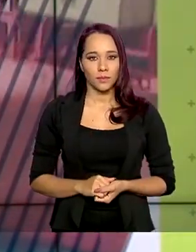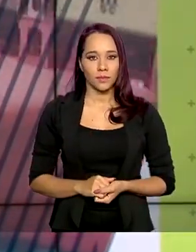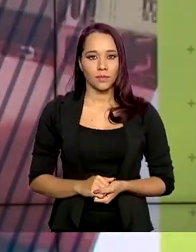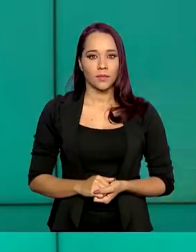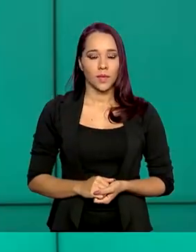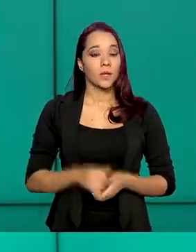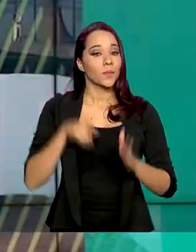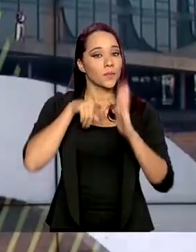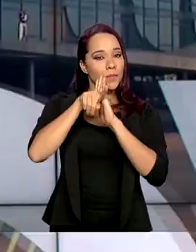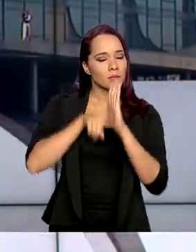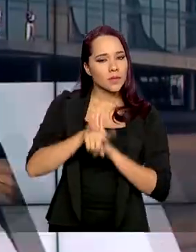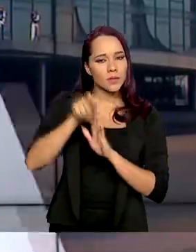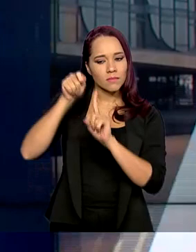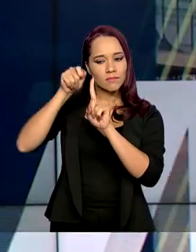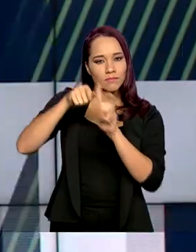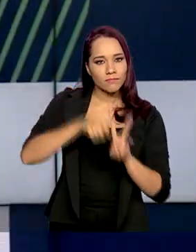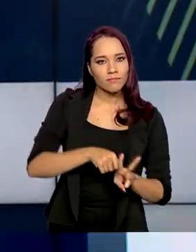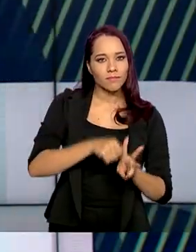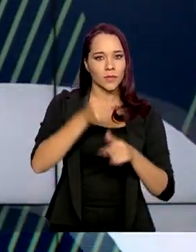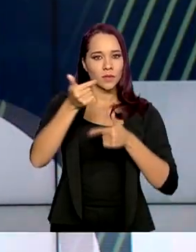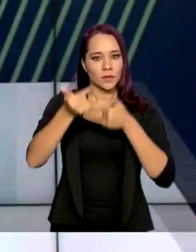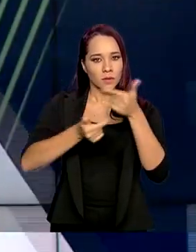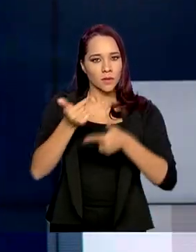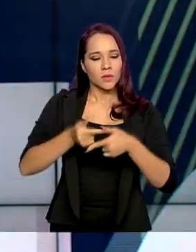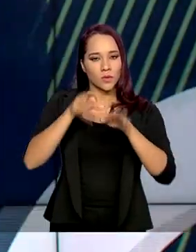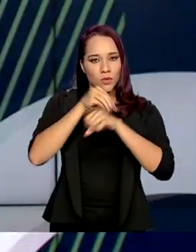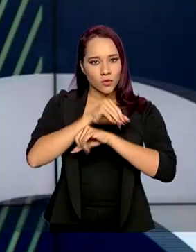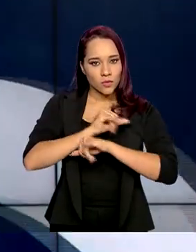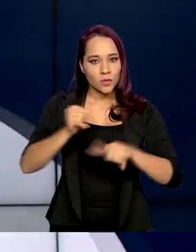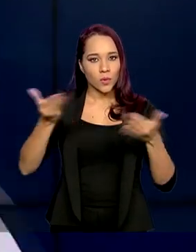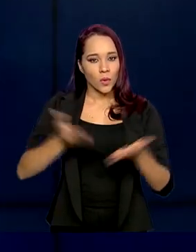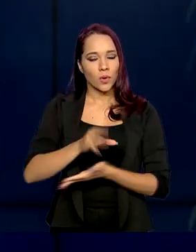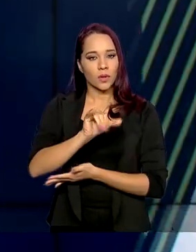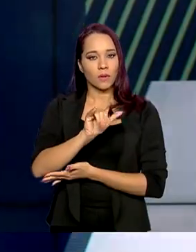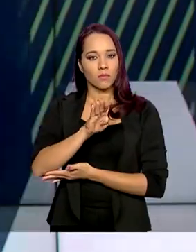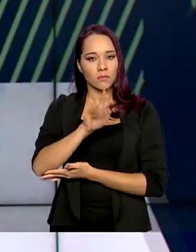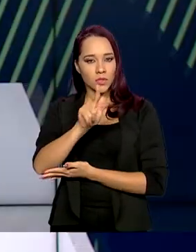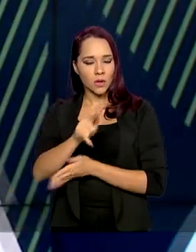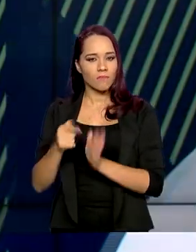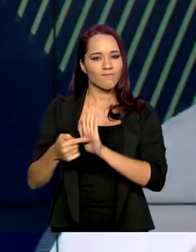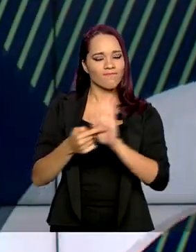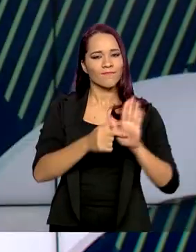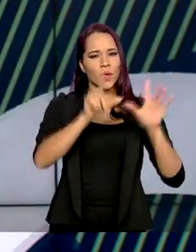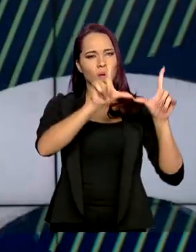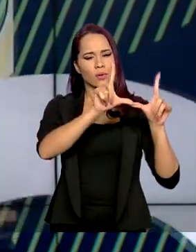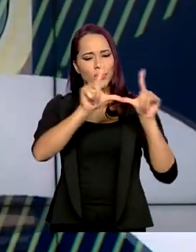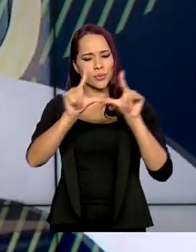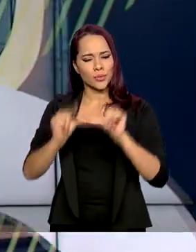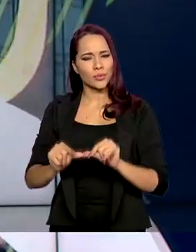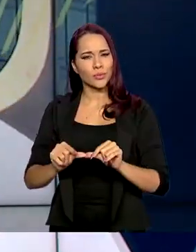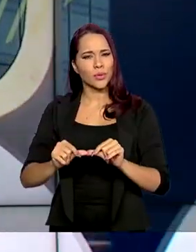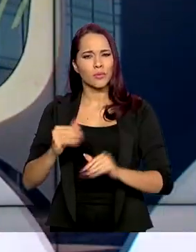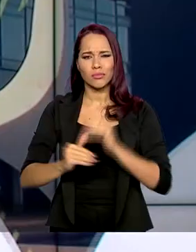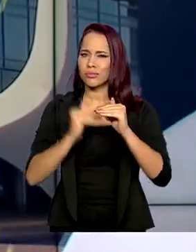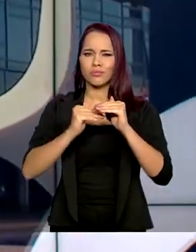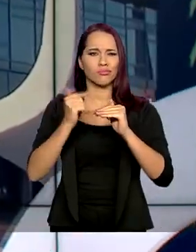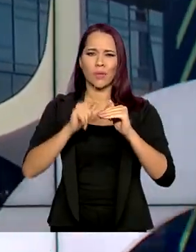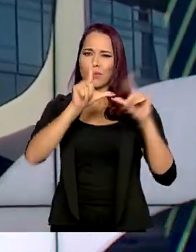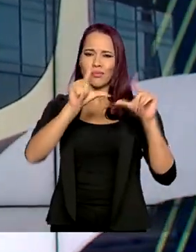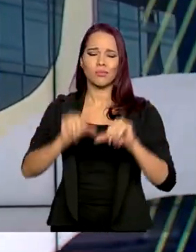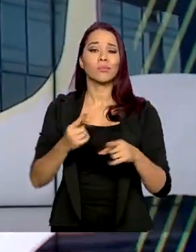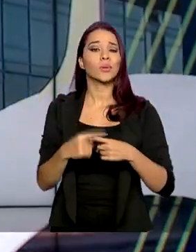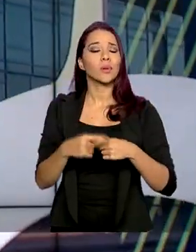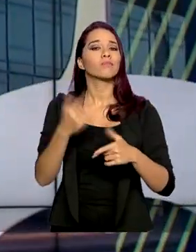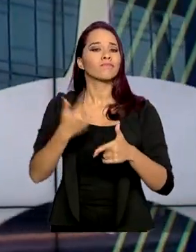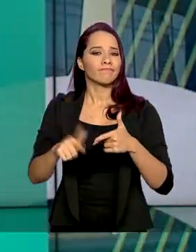A pesquisa mensal de serviços divulgada hoje pelo IBGE aponta redução de crescimento no setor em razão